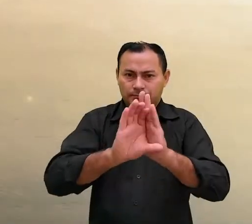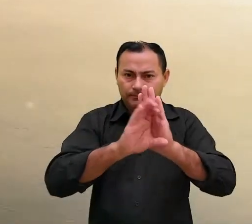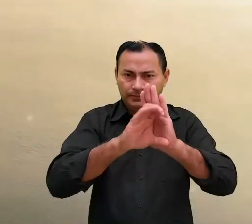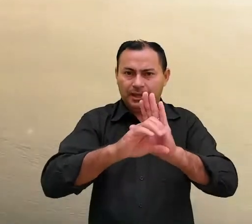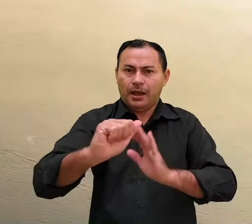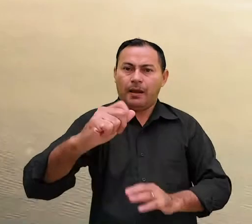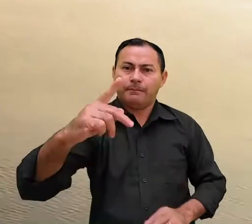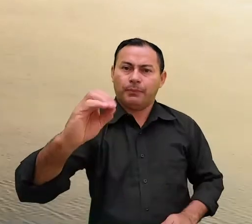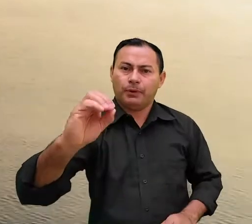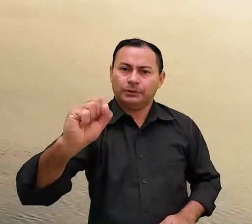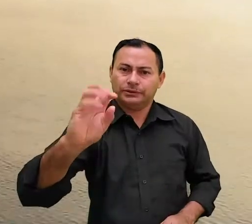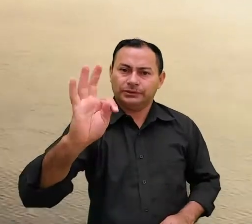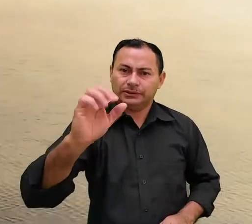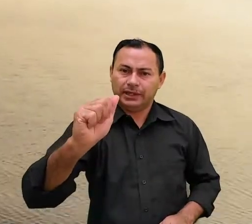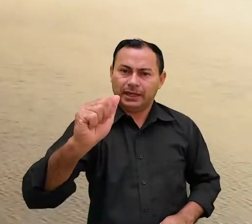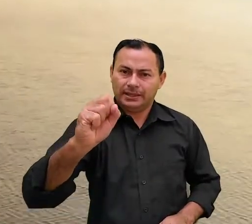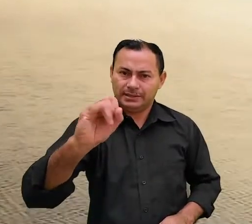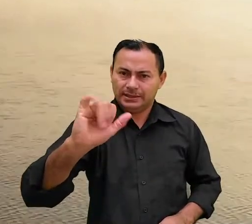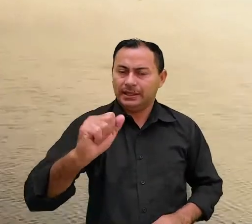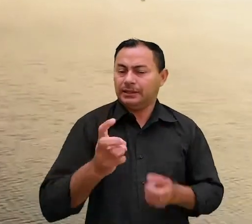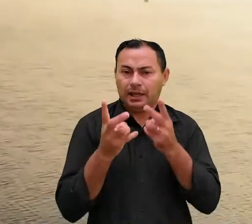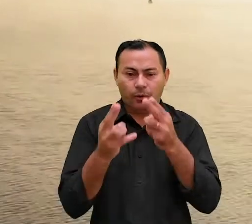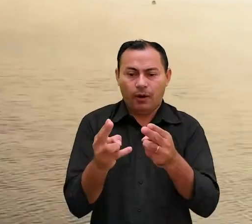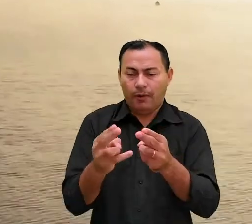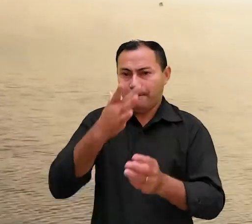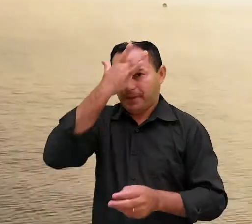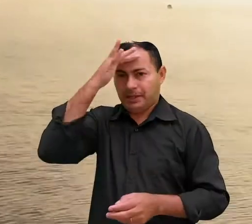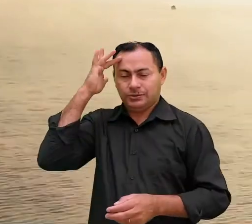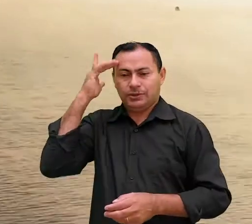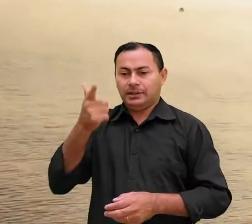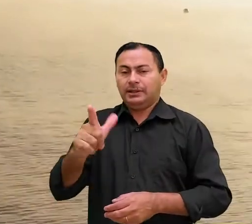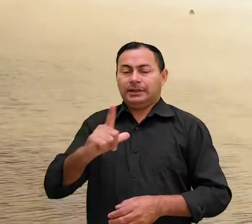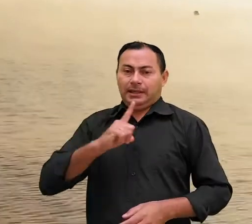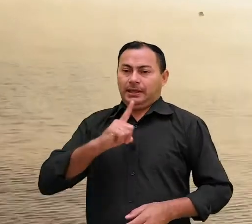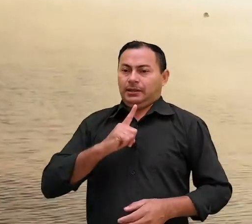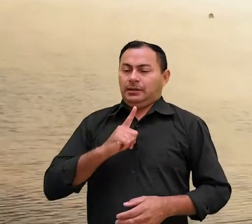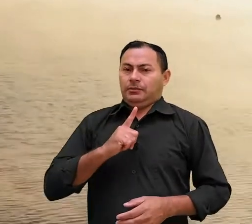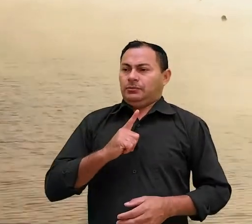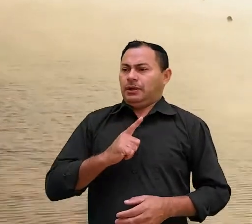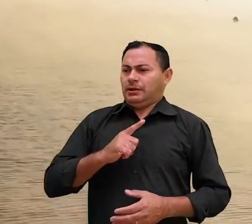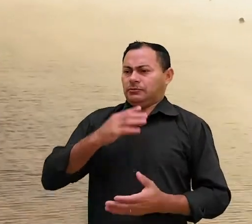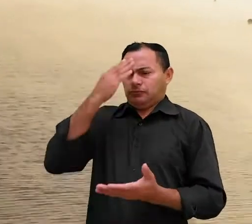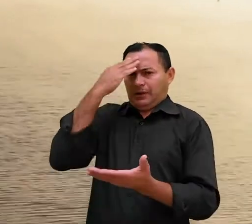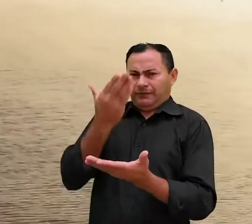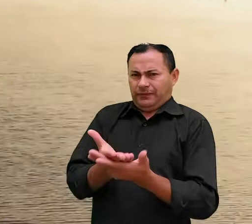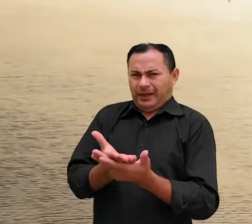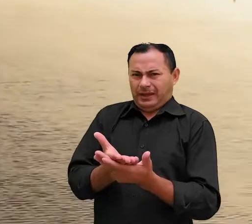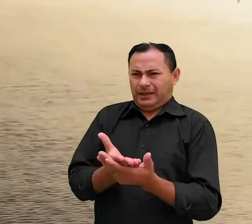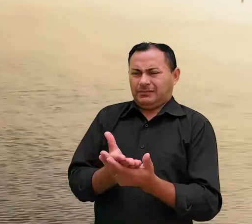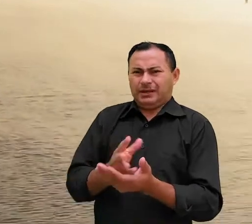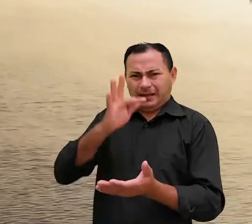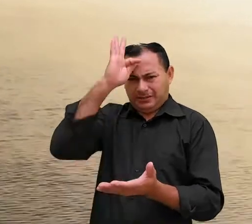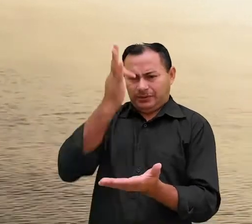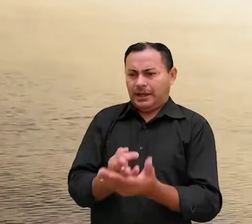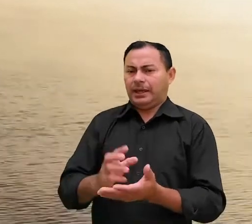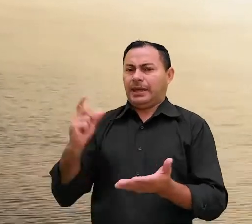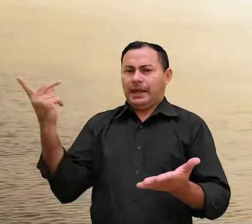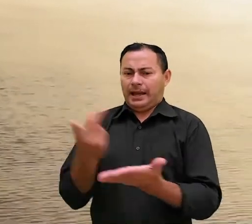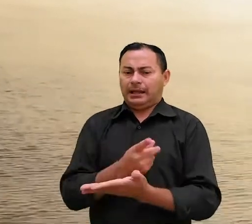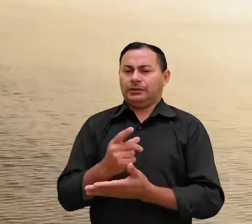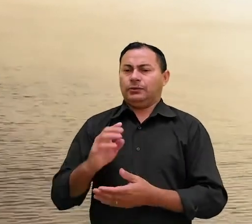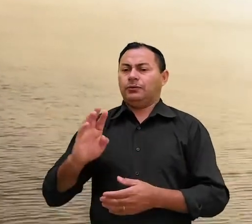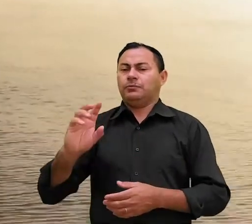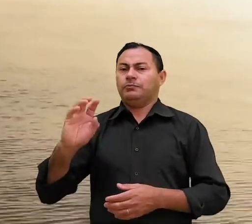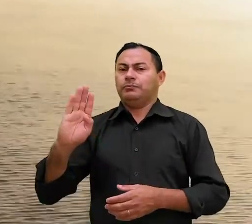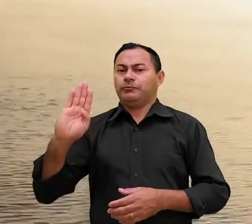conceito de apostasia que o autor usa não é o mesmo de uma pessoa que possui um credo enganoso e teologicamente errado.